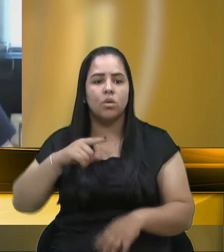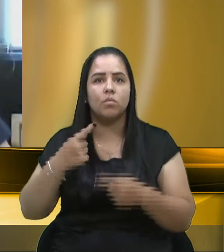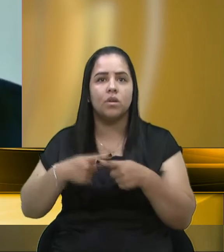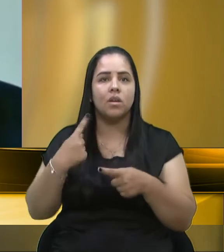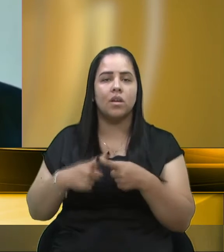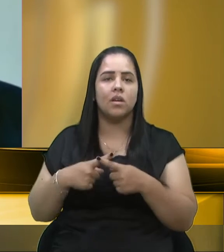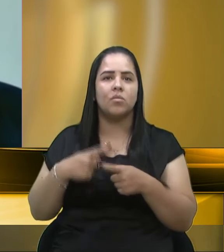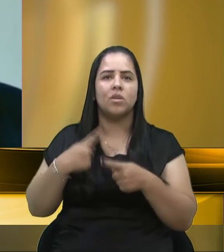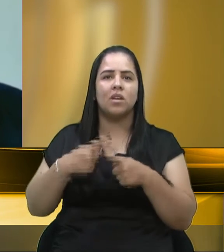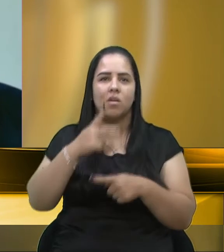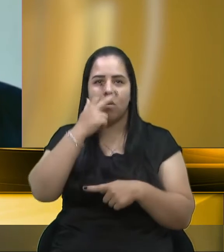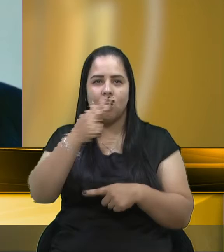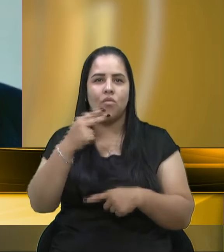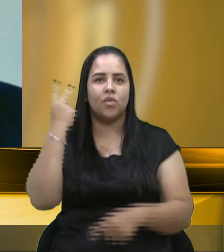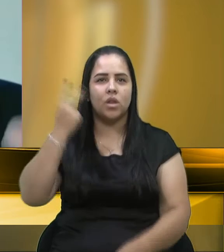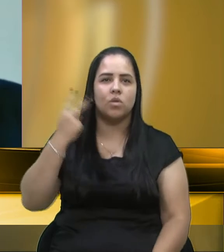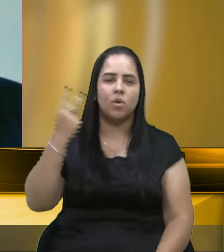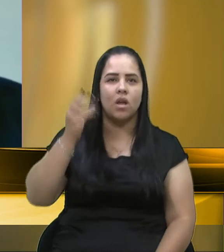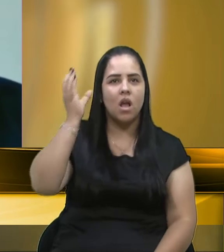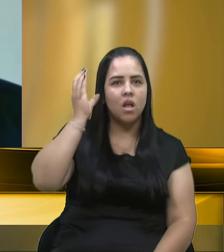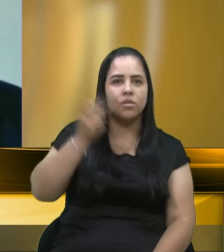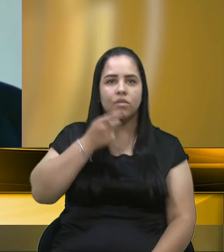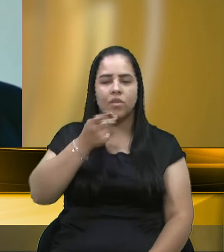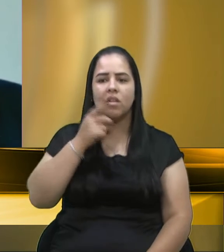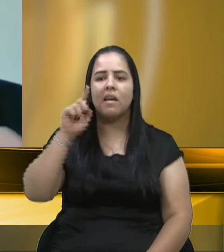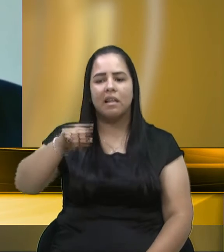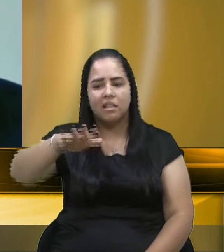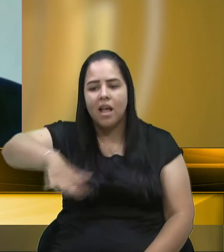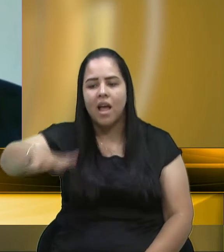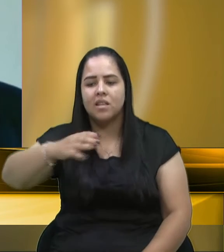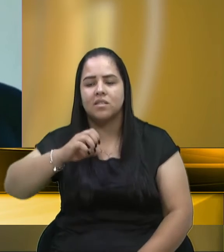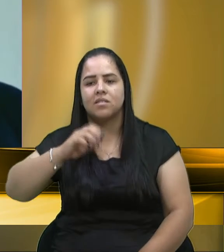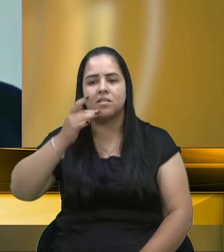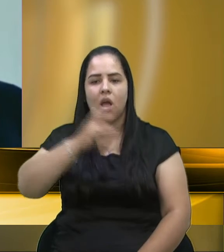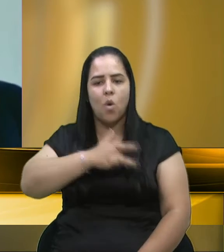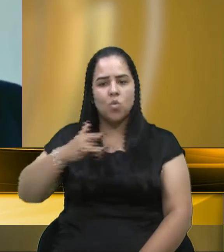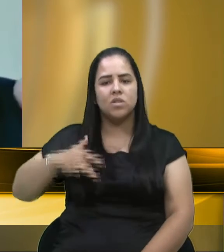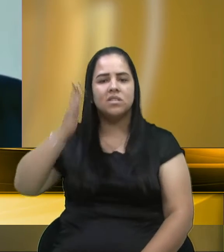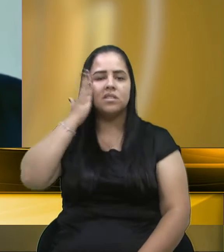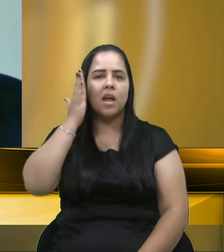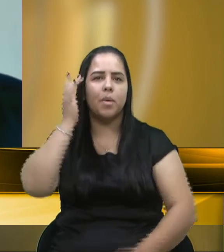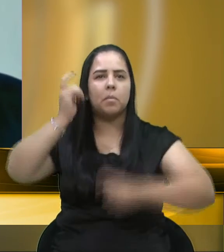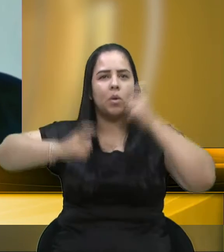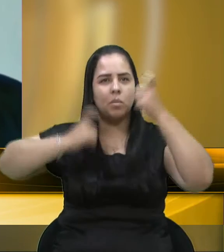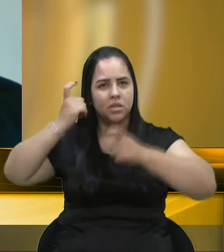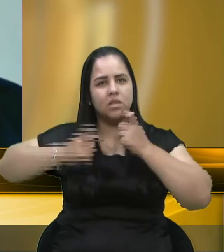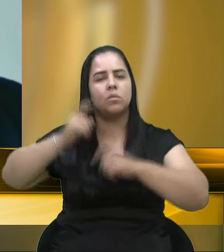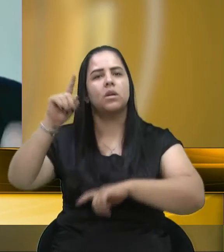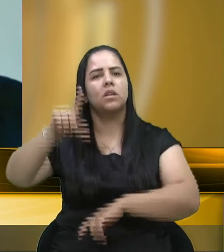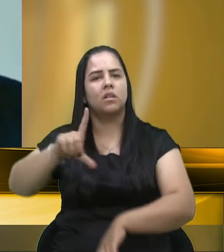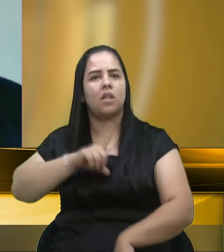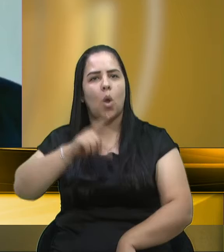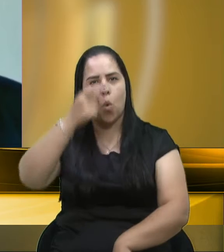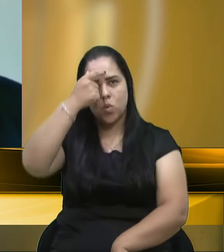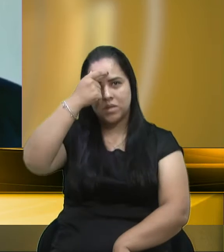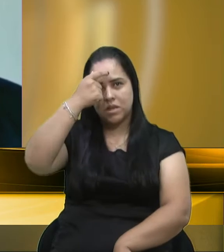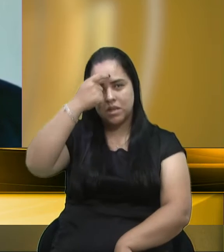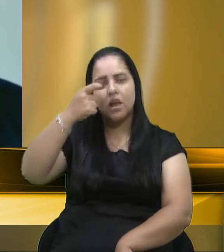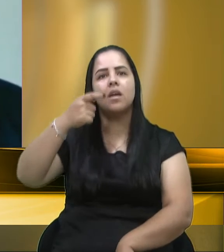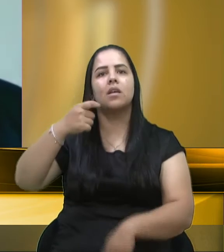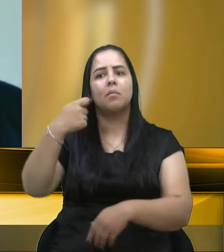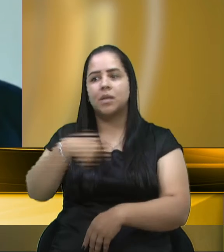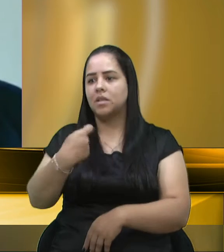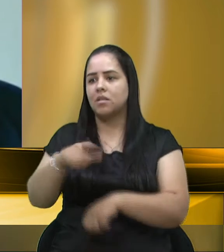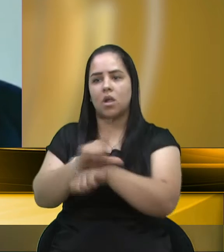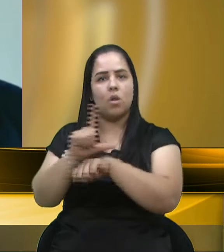Cadore botou muito bom. Bem agora há pouco, ele era da área da saúde, ele sabe a preocupação. Ele é um cara que tem consciência que o comércio tem que